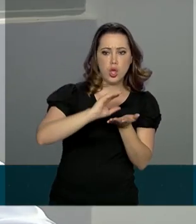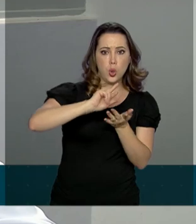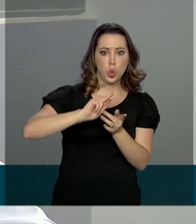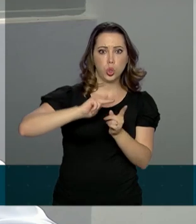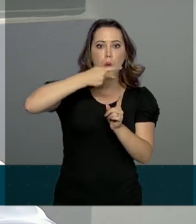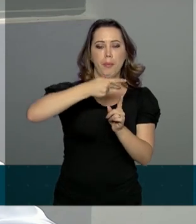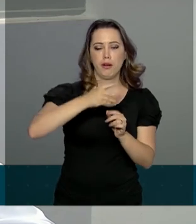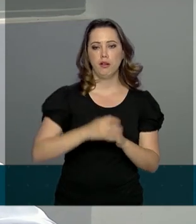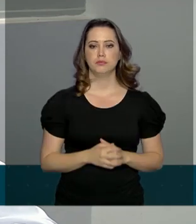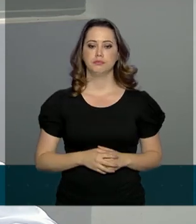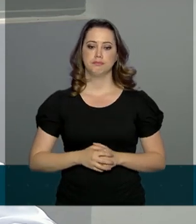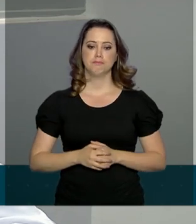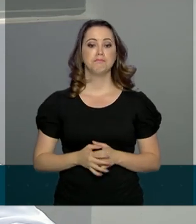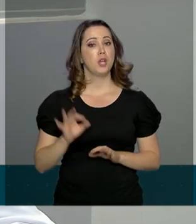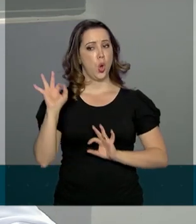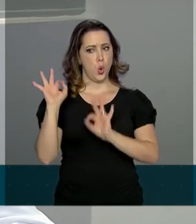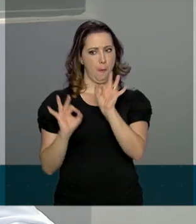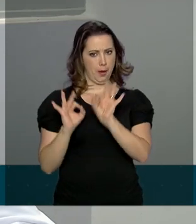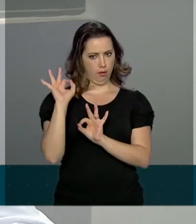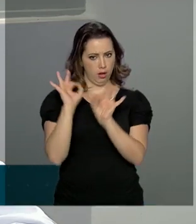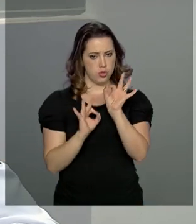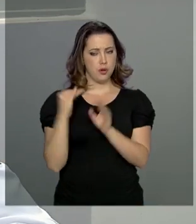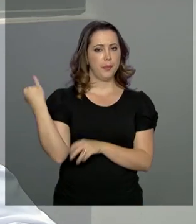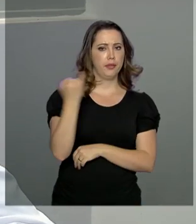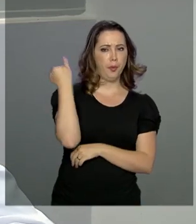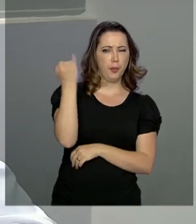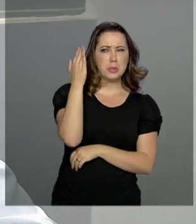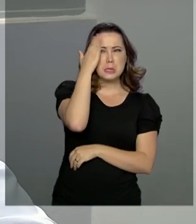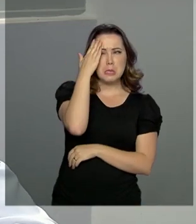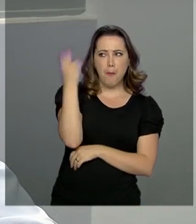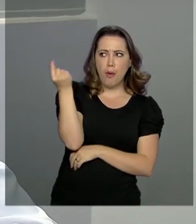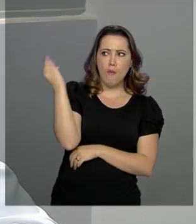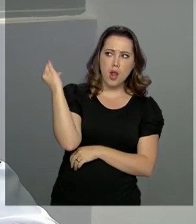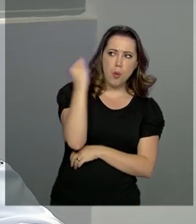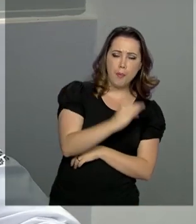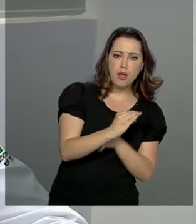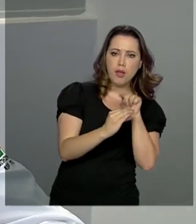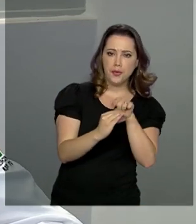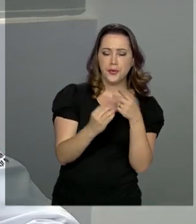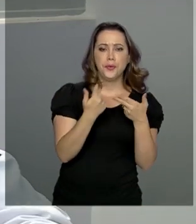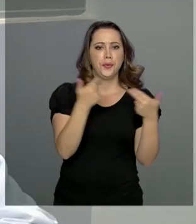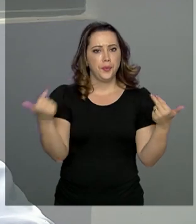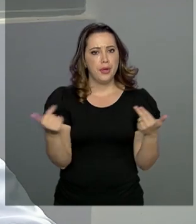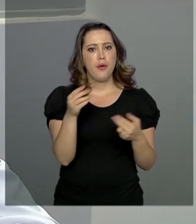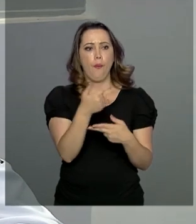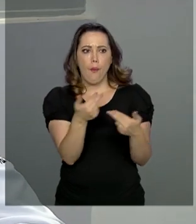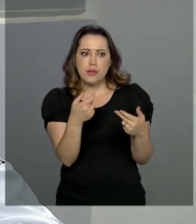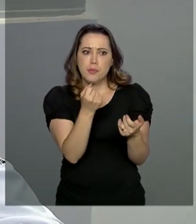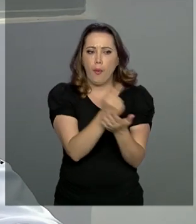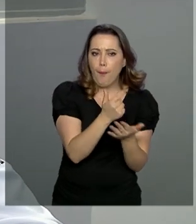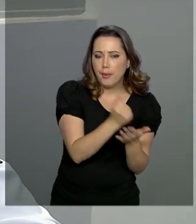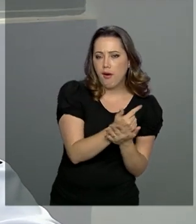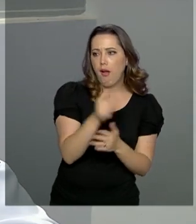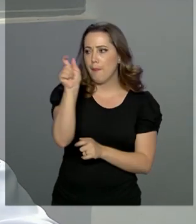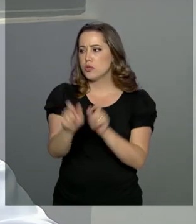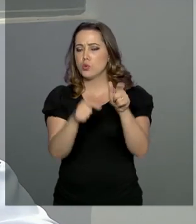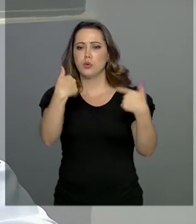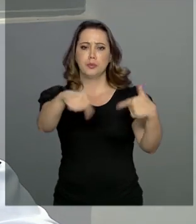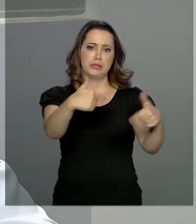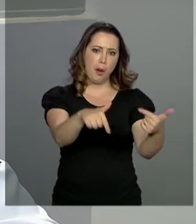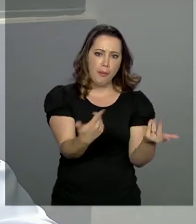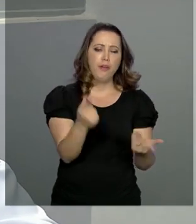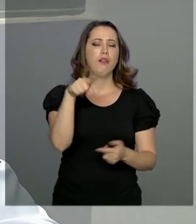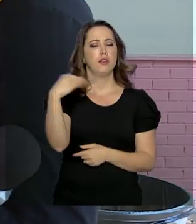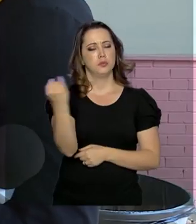de serviço de saúde, né? Tanto em questão de insumo, contação de RH, ampliação dos serviços, isso tudo é uma possibilidade quando a tem